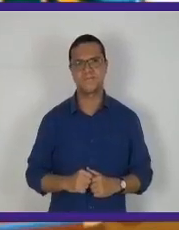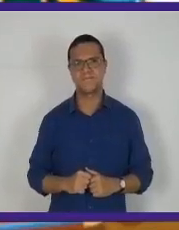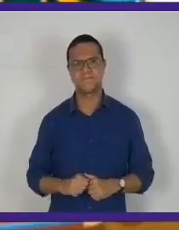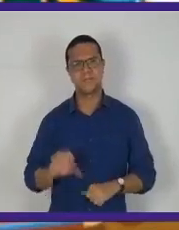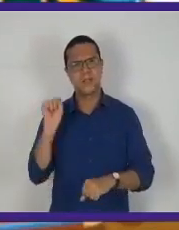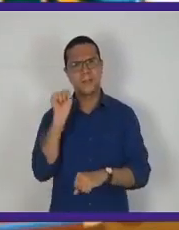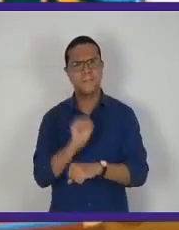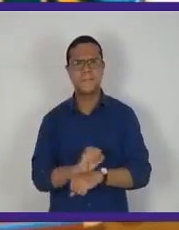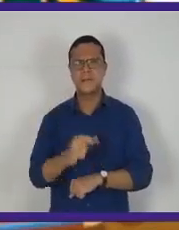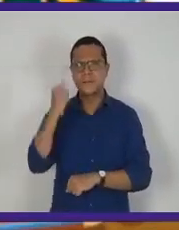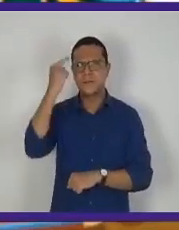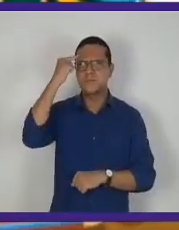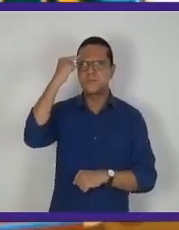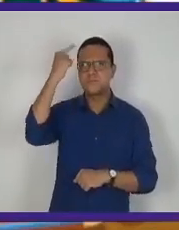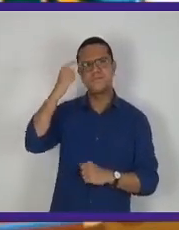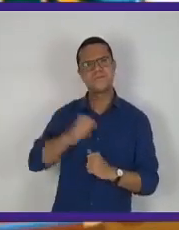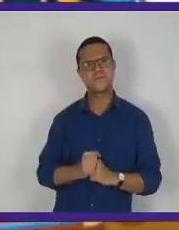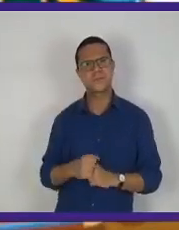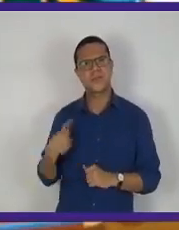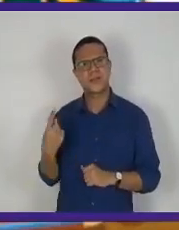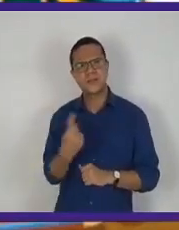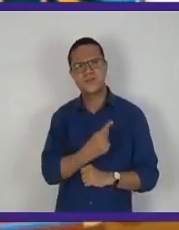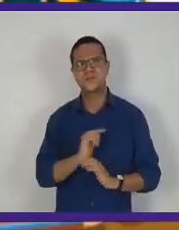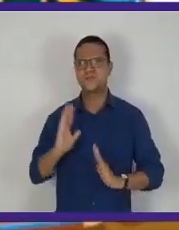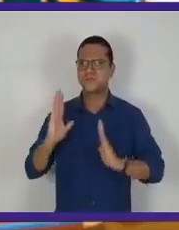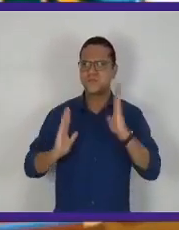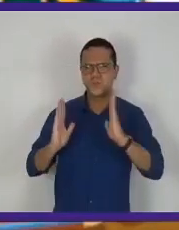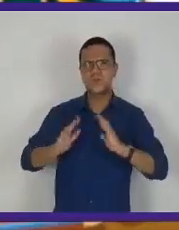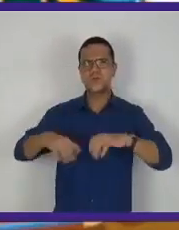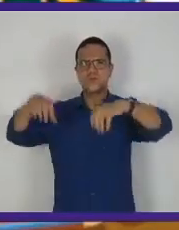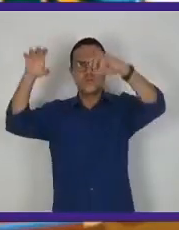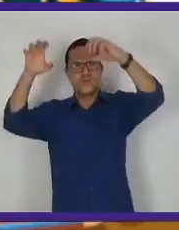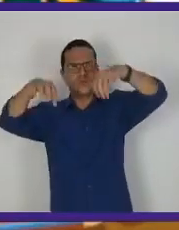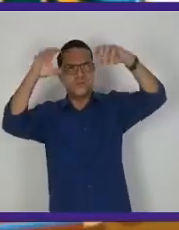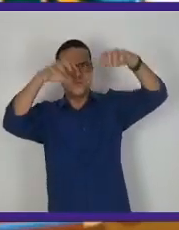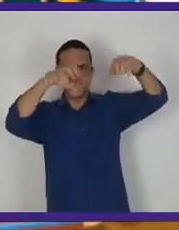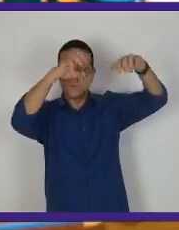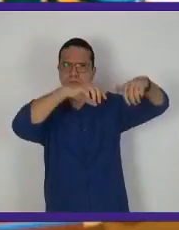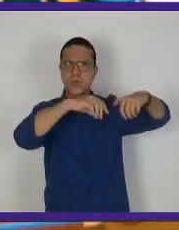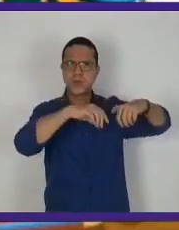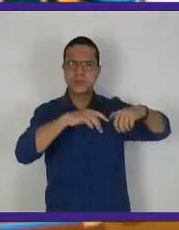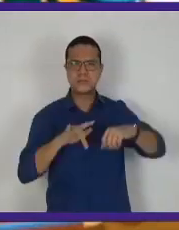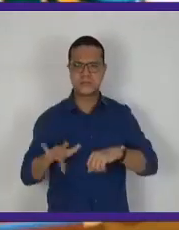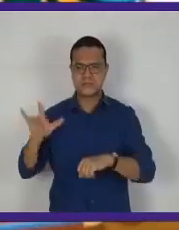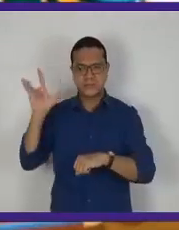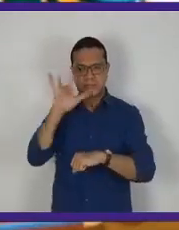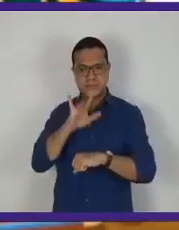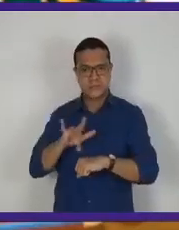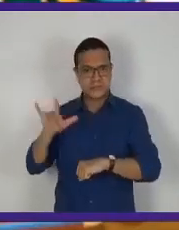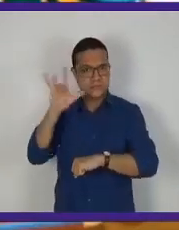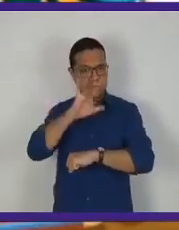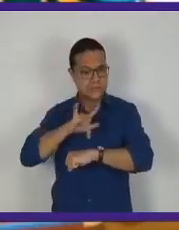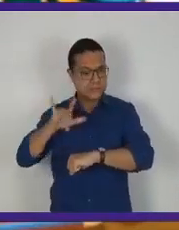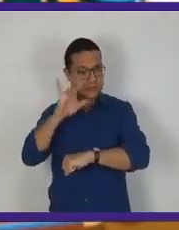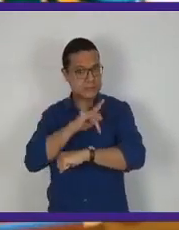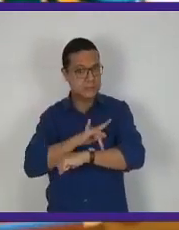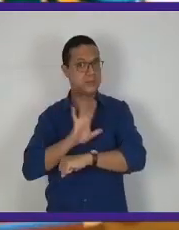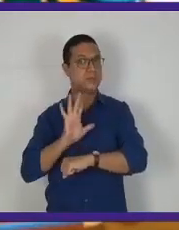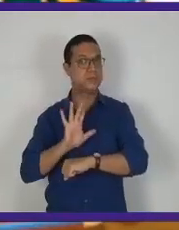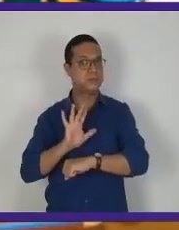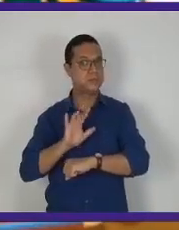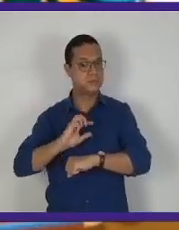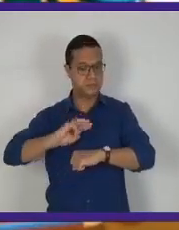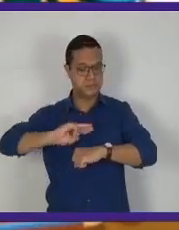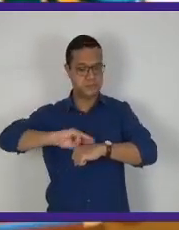vocês parem para pensar. Estamos em uma fase de chuvas. E o mosquitinho da